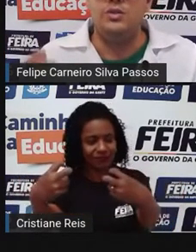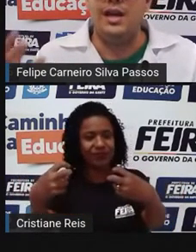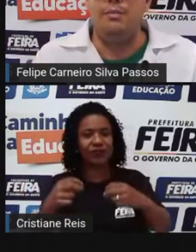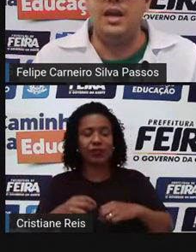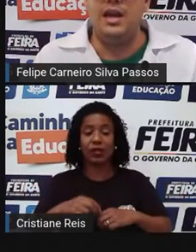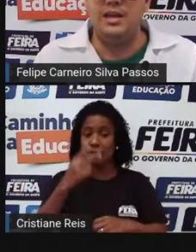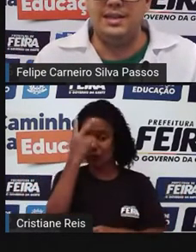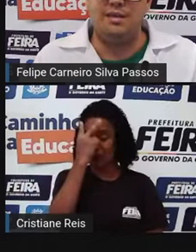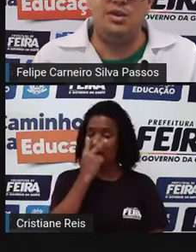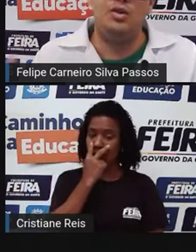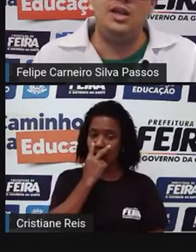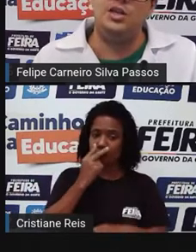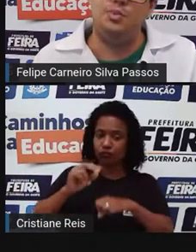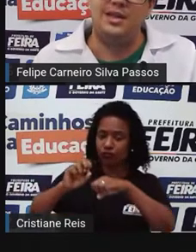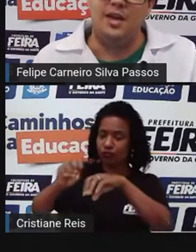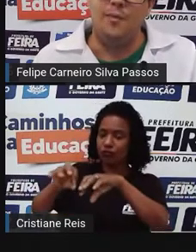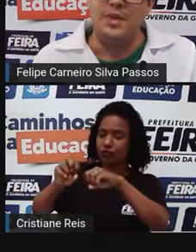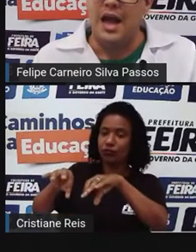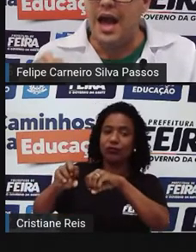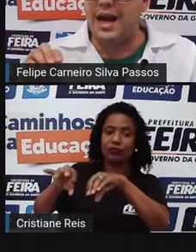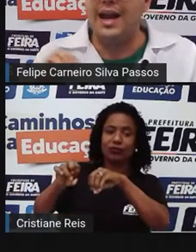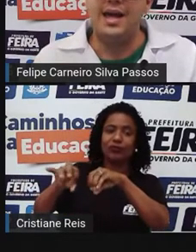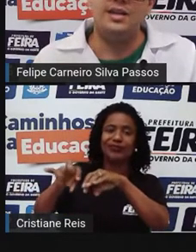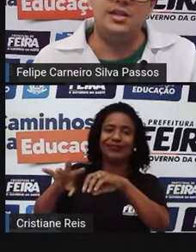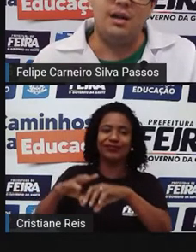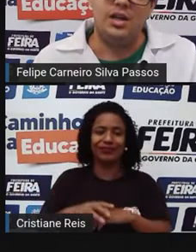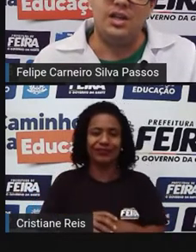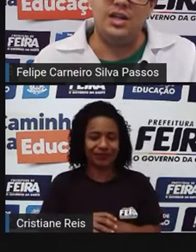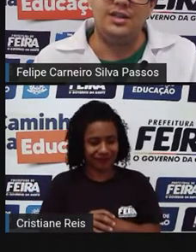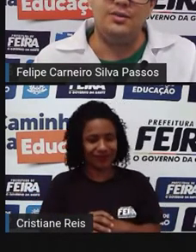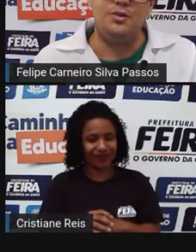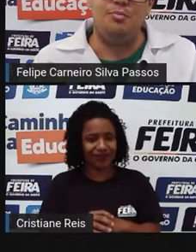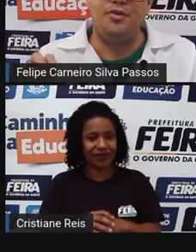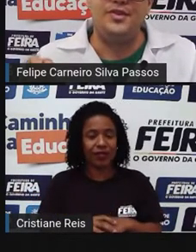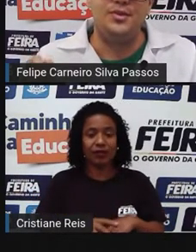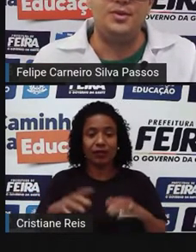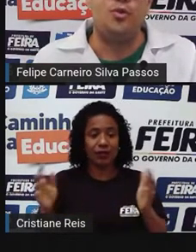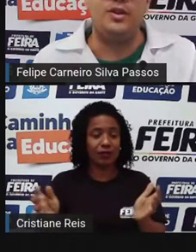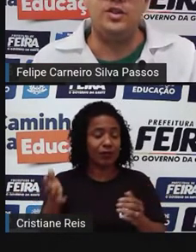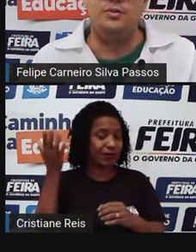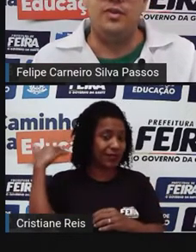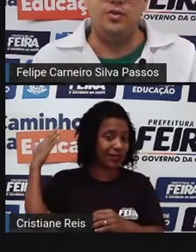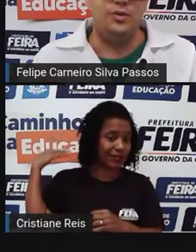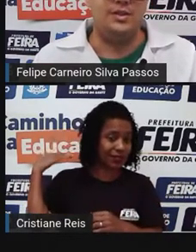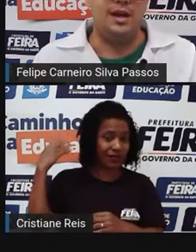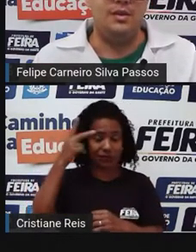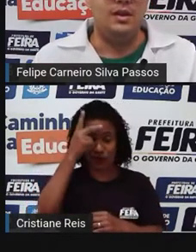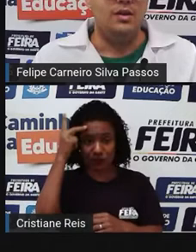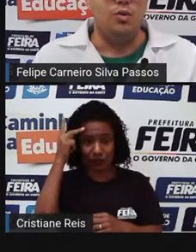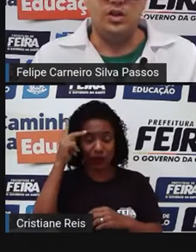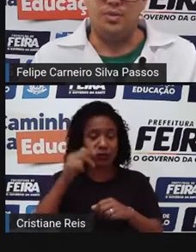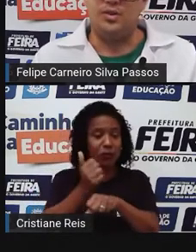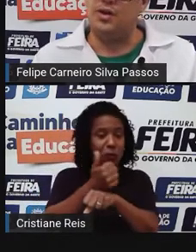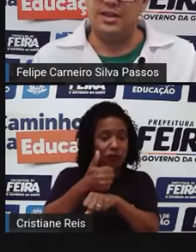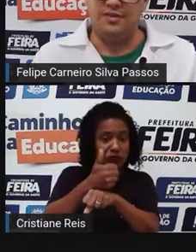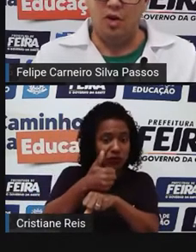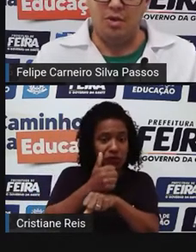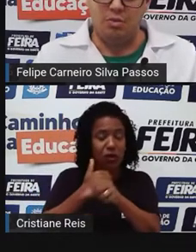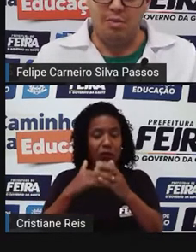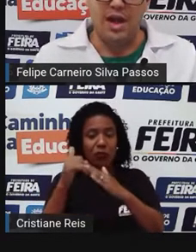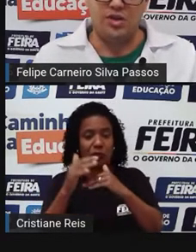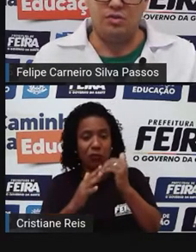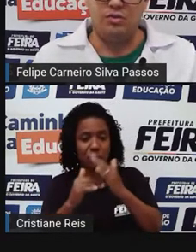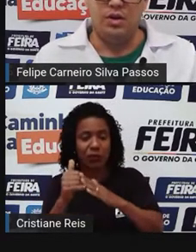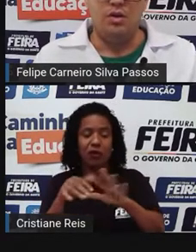os saberes, a sabedoria de Platão. A galera, antigamente, eles não tinham profissões como a gente vê hoje, sabe? Hoje a pessoa, ela se